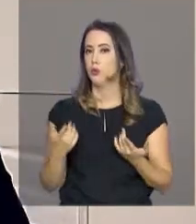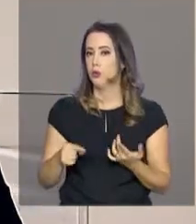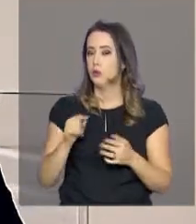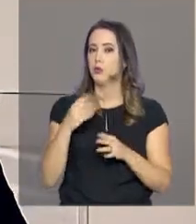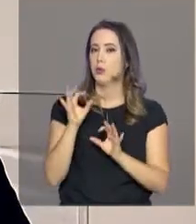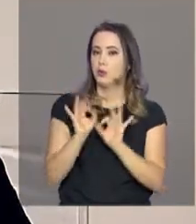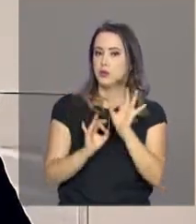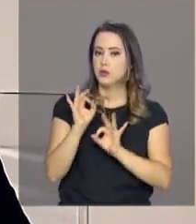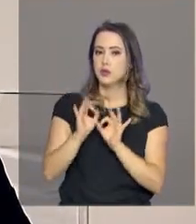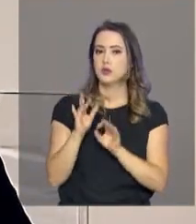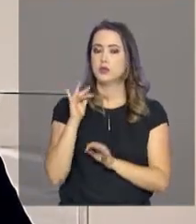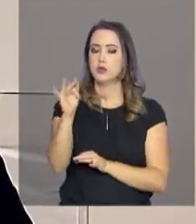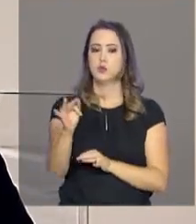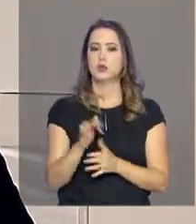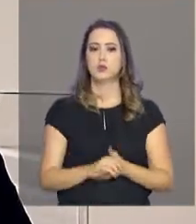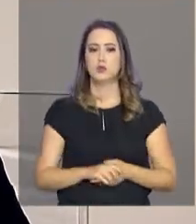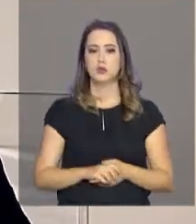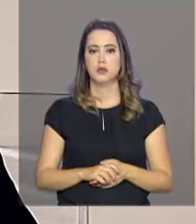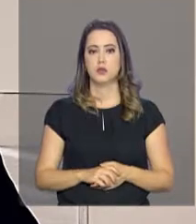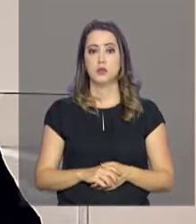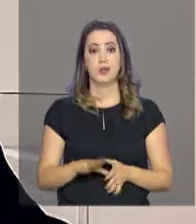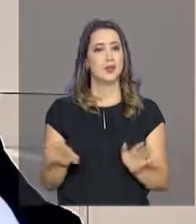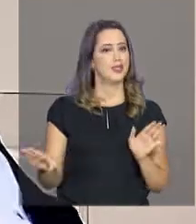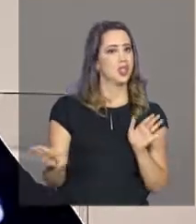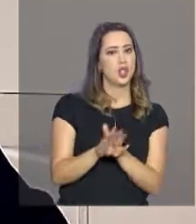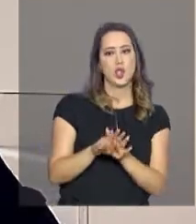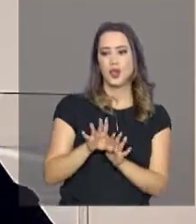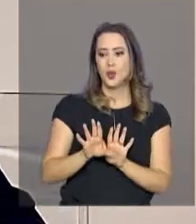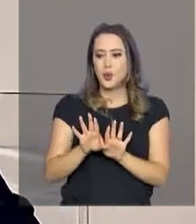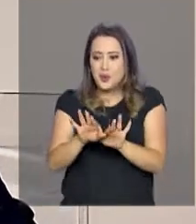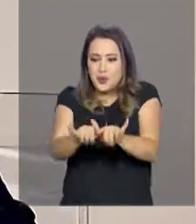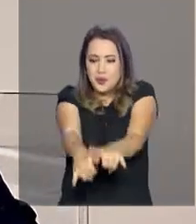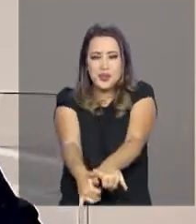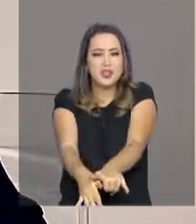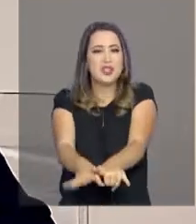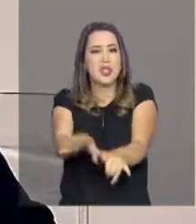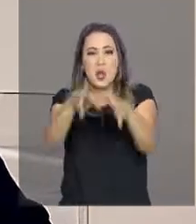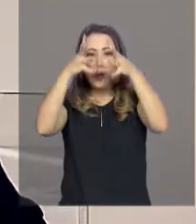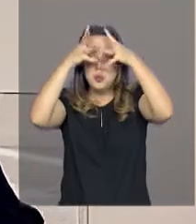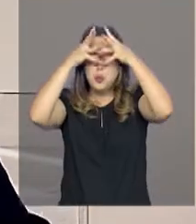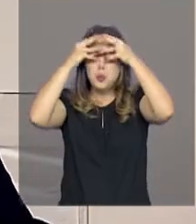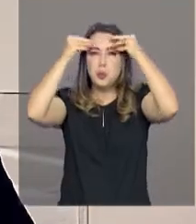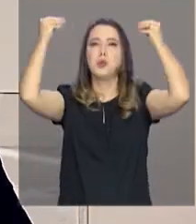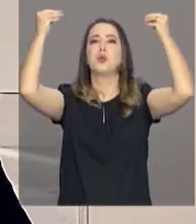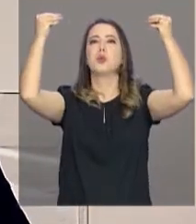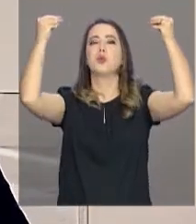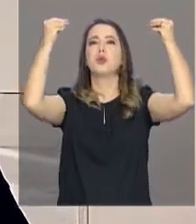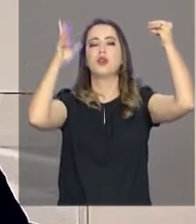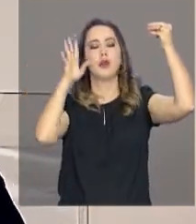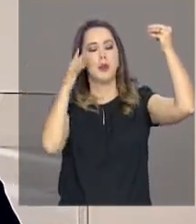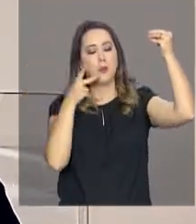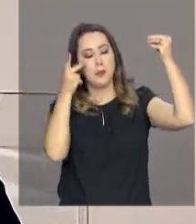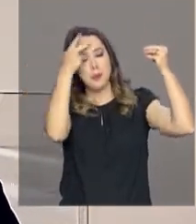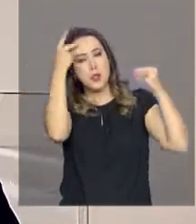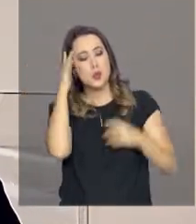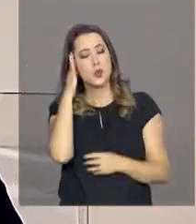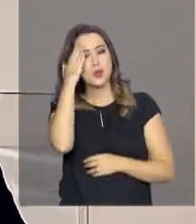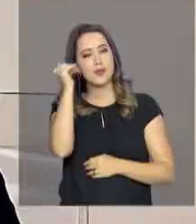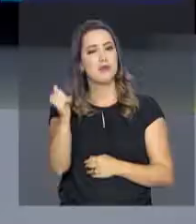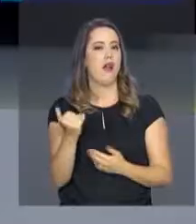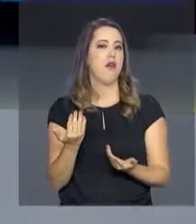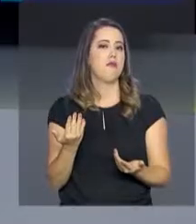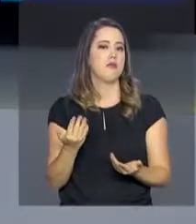coisas em relação ao seu próprio futuro. Quando você já diagnostica numa fase mais avançada, a pessoa já não tem condição de fazer determinadas